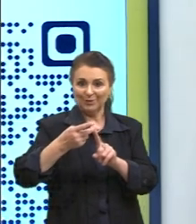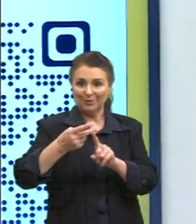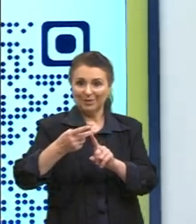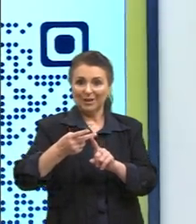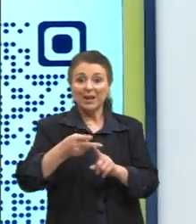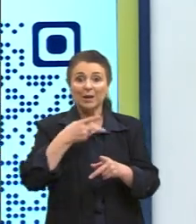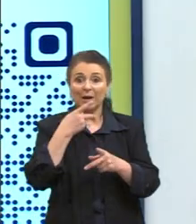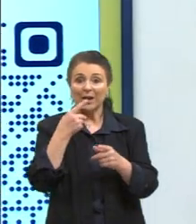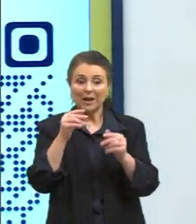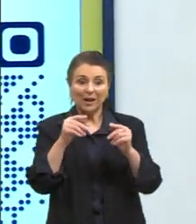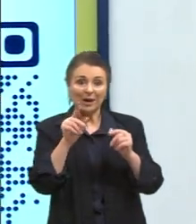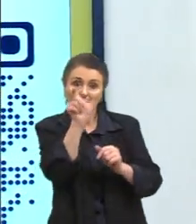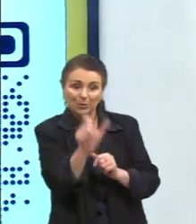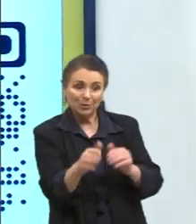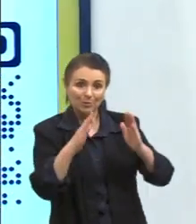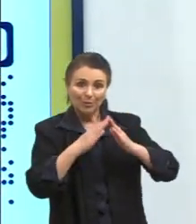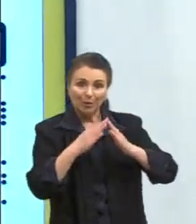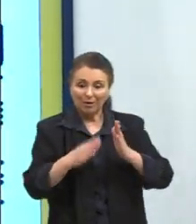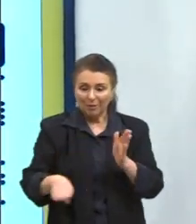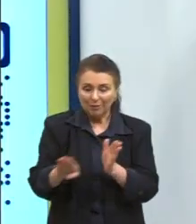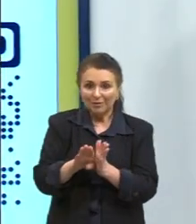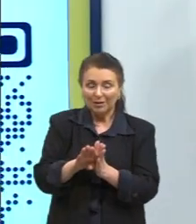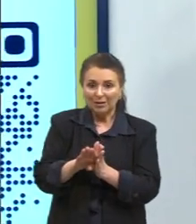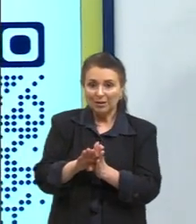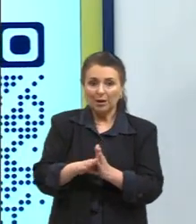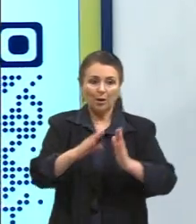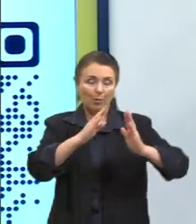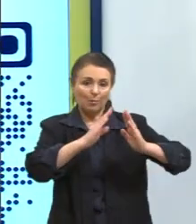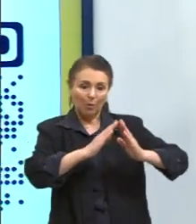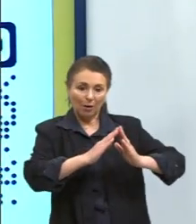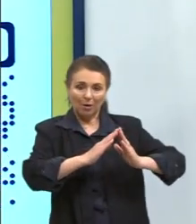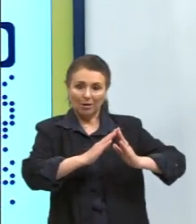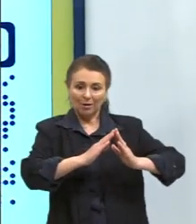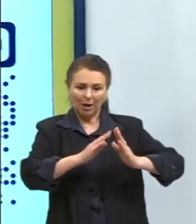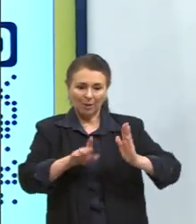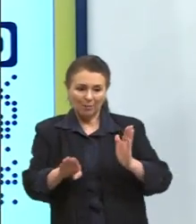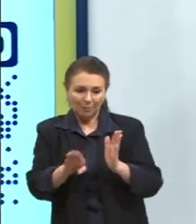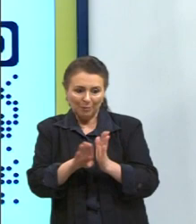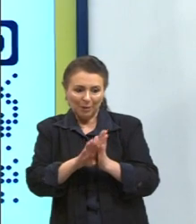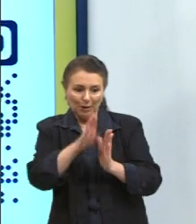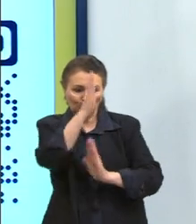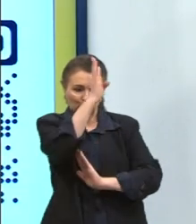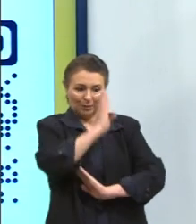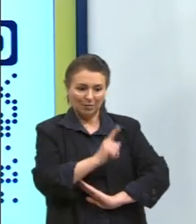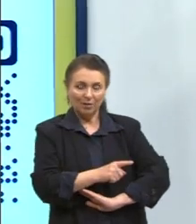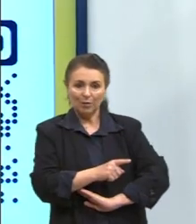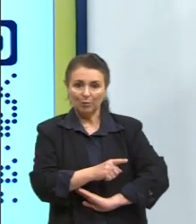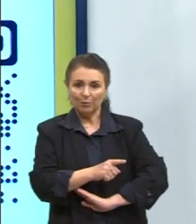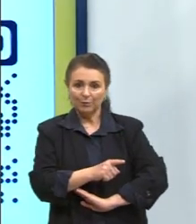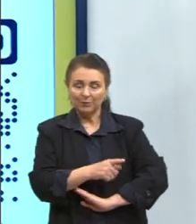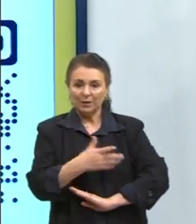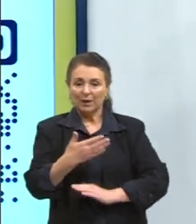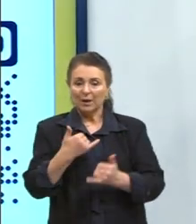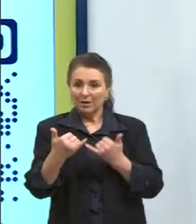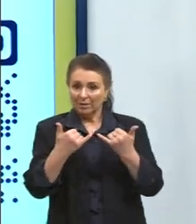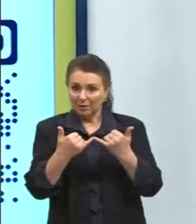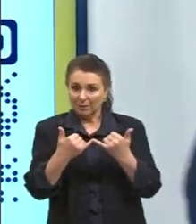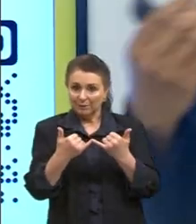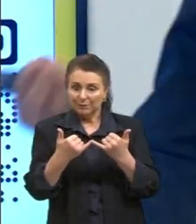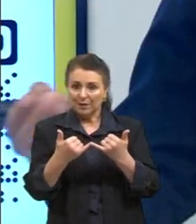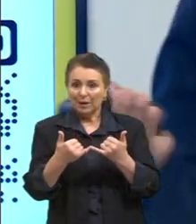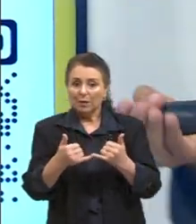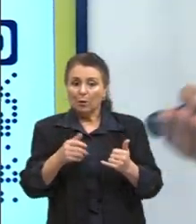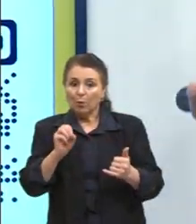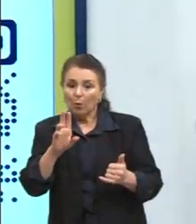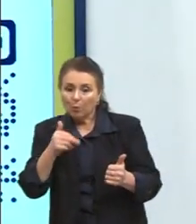Tanto da... Por exemplo, mora na fronteira pertencente ao território brasileiro, mas muito